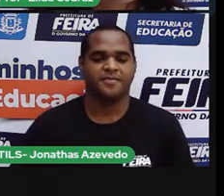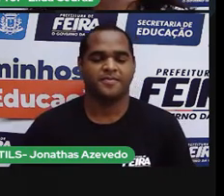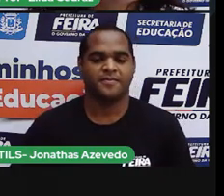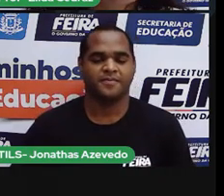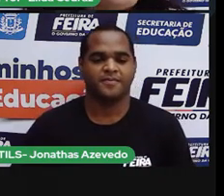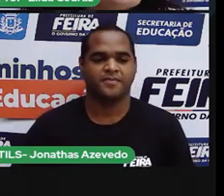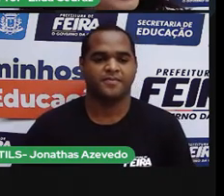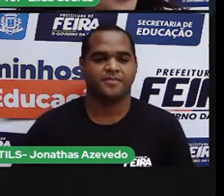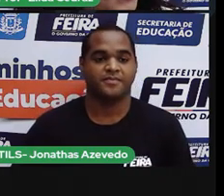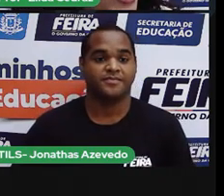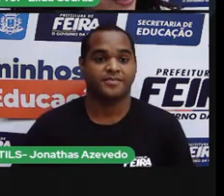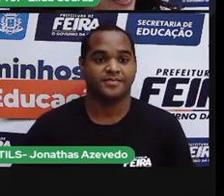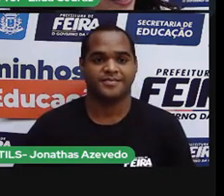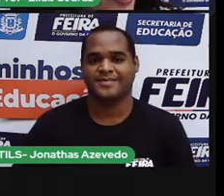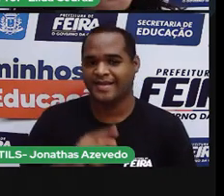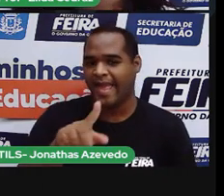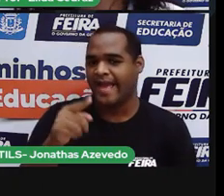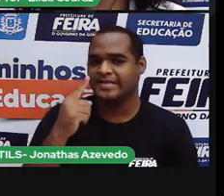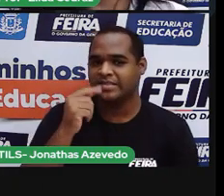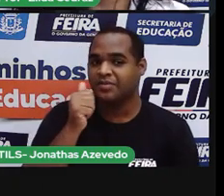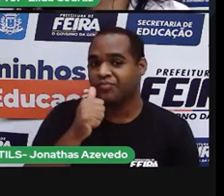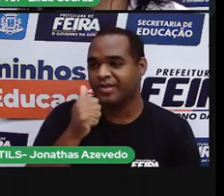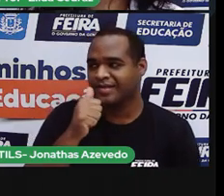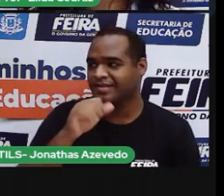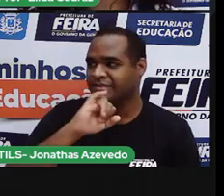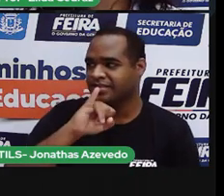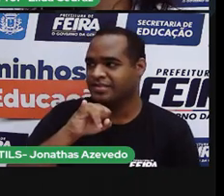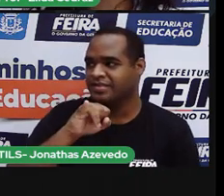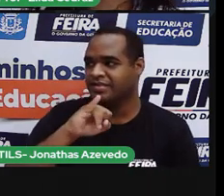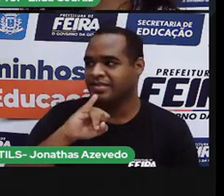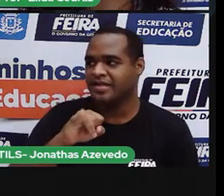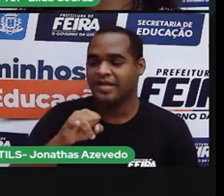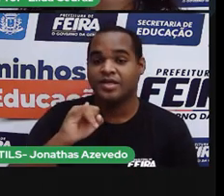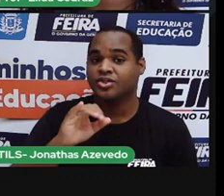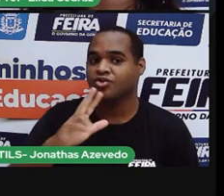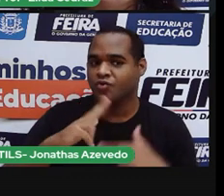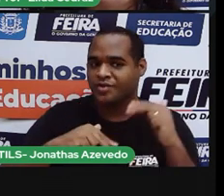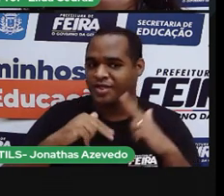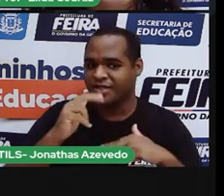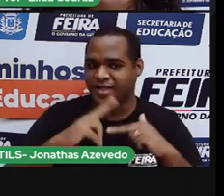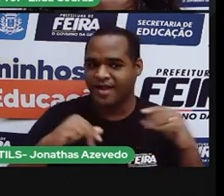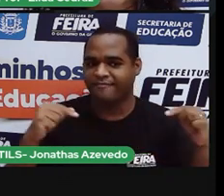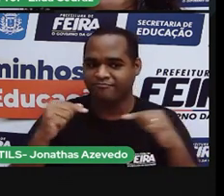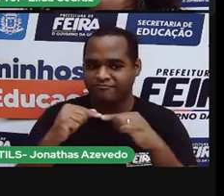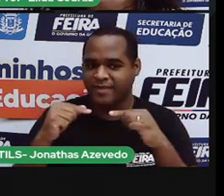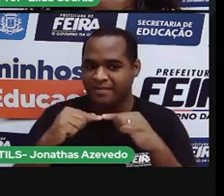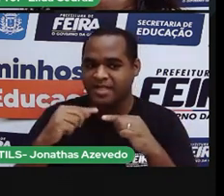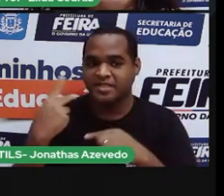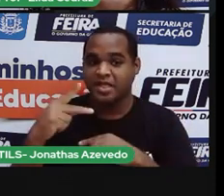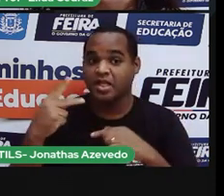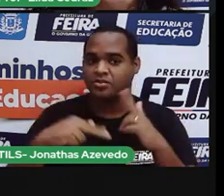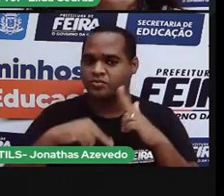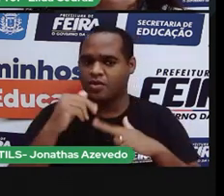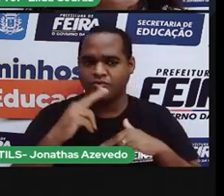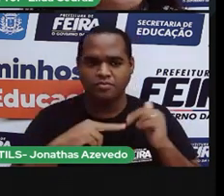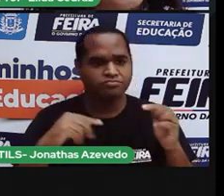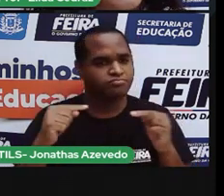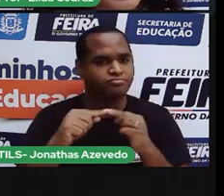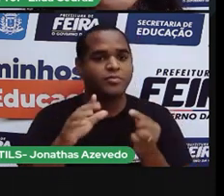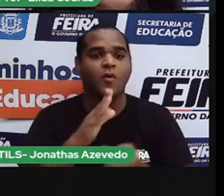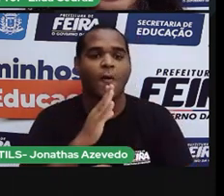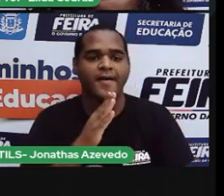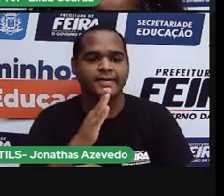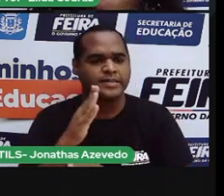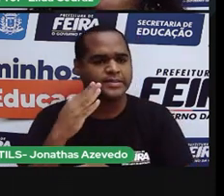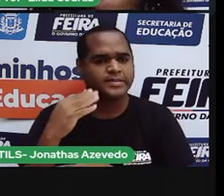Festa Junina. O São João mais conhecido da nossa cidade é